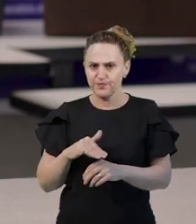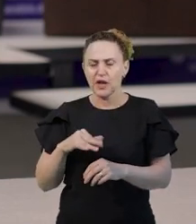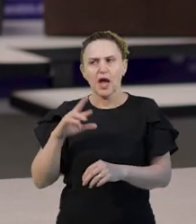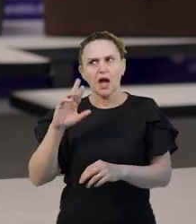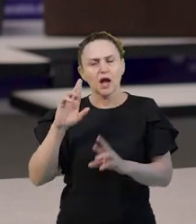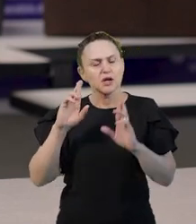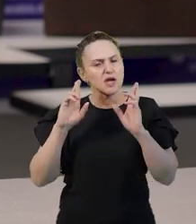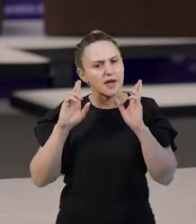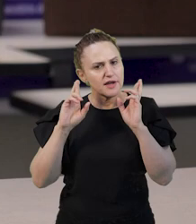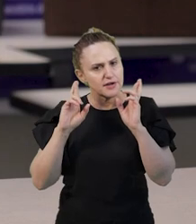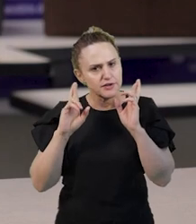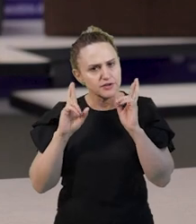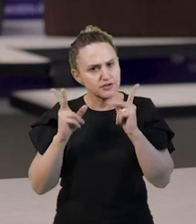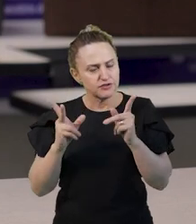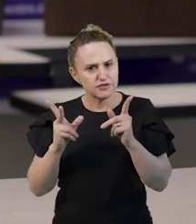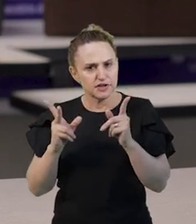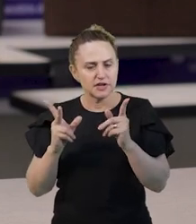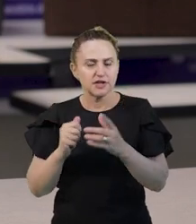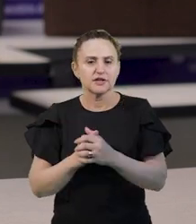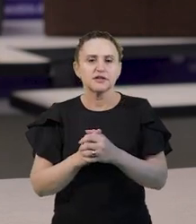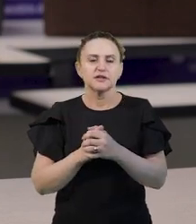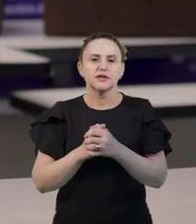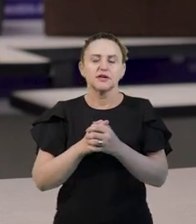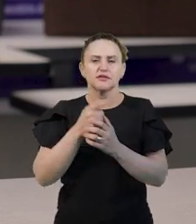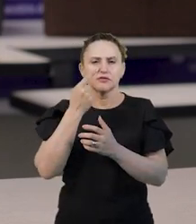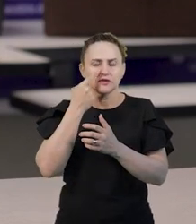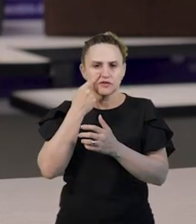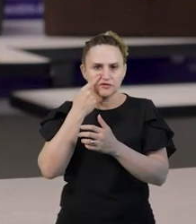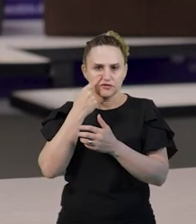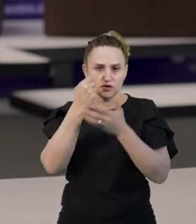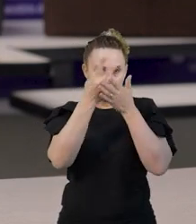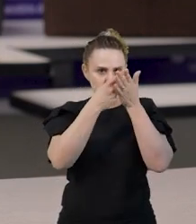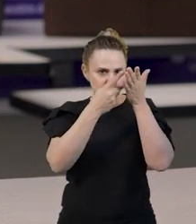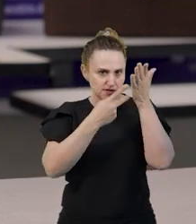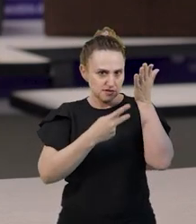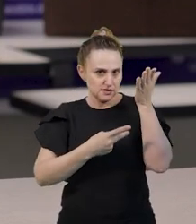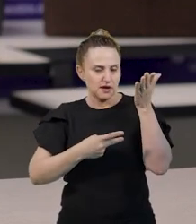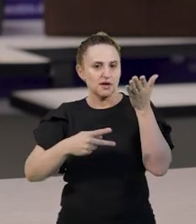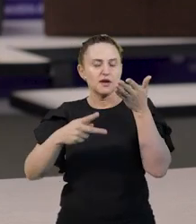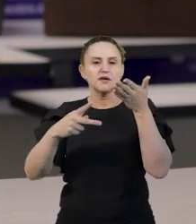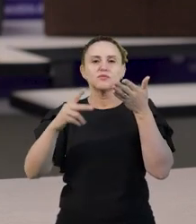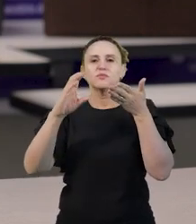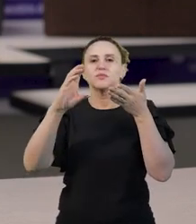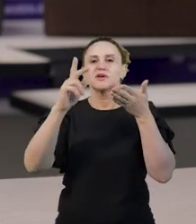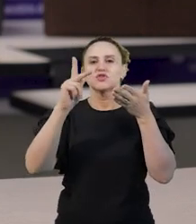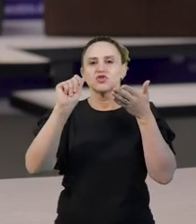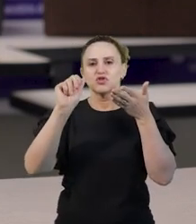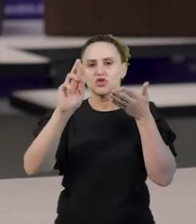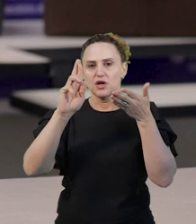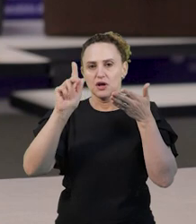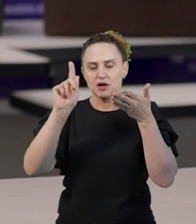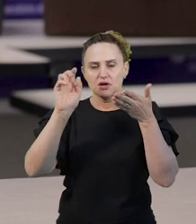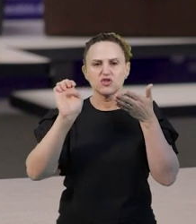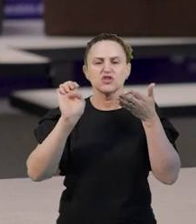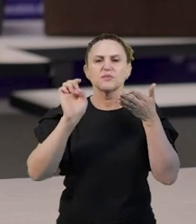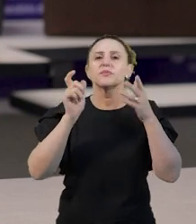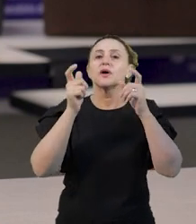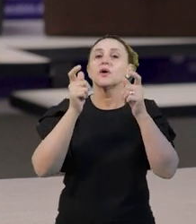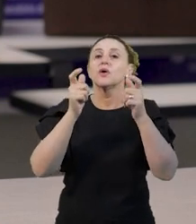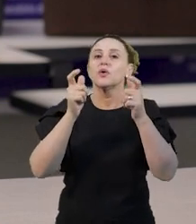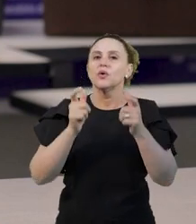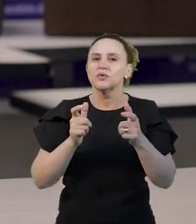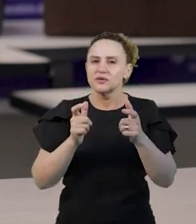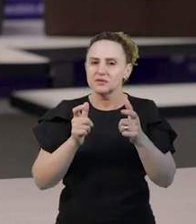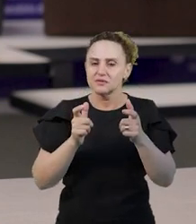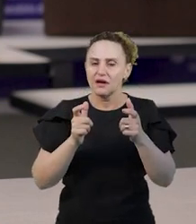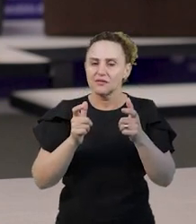diferente de uma charge de tonute que vocês poderão ver aqui no slide? Onde está, onde estão,